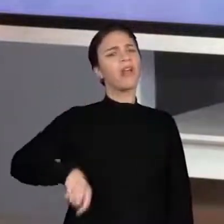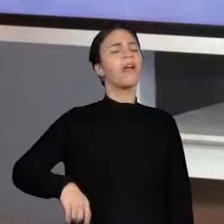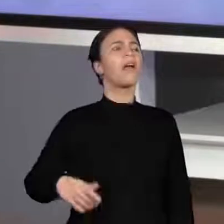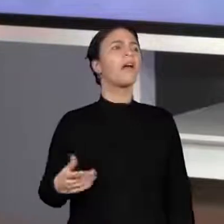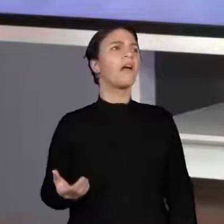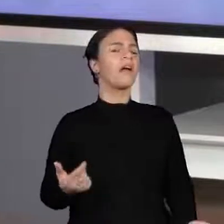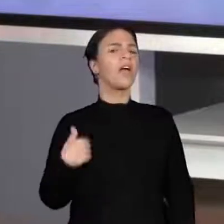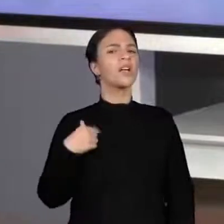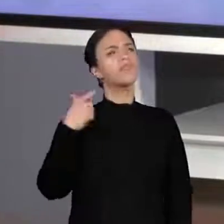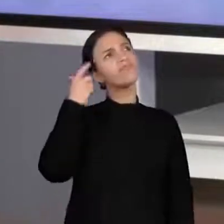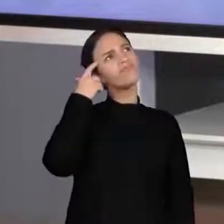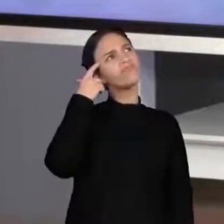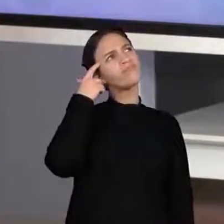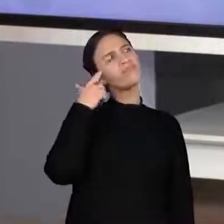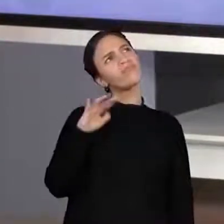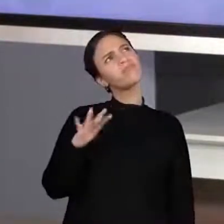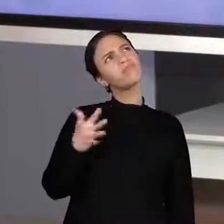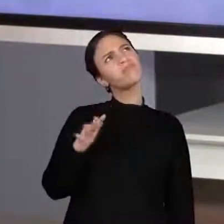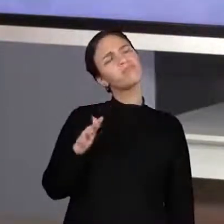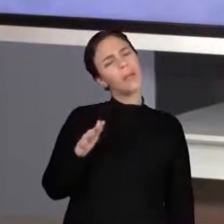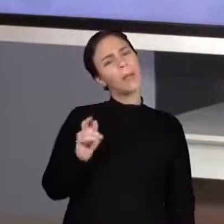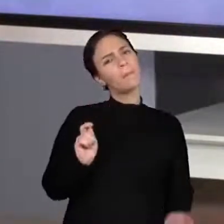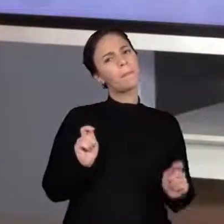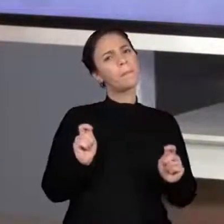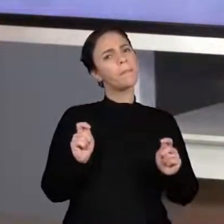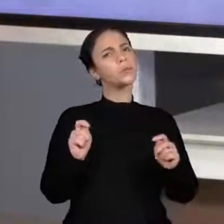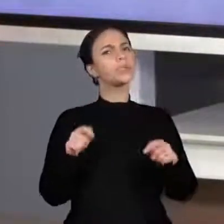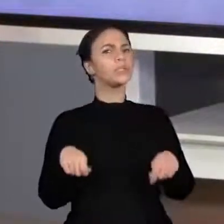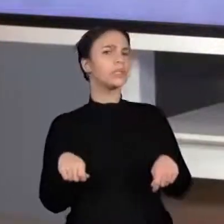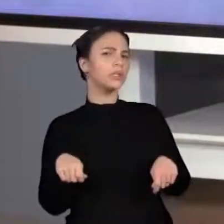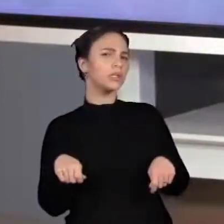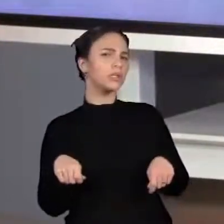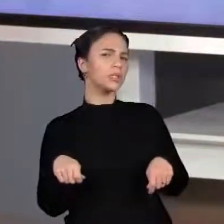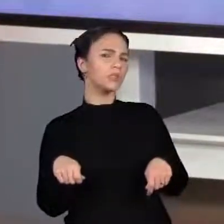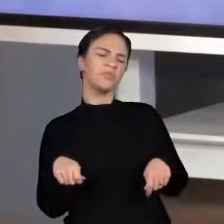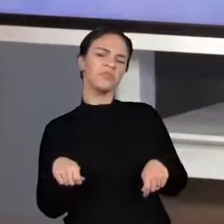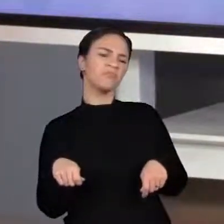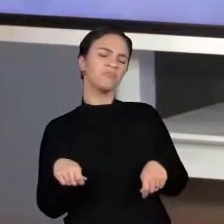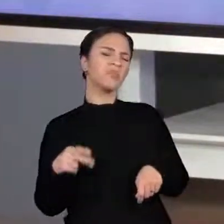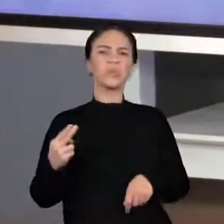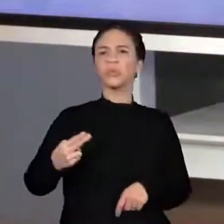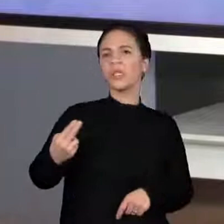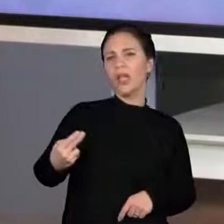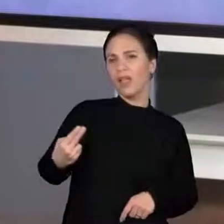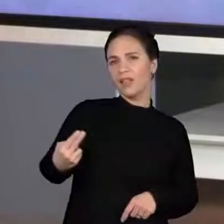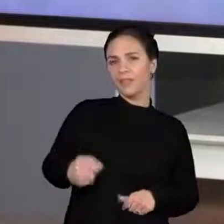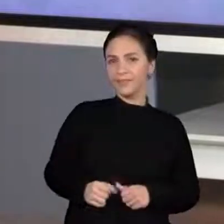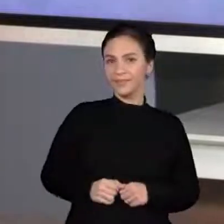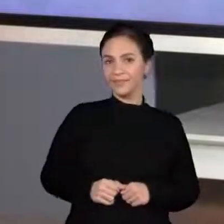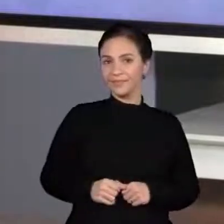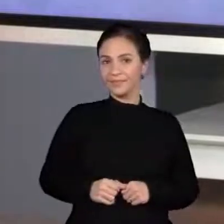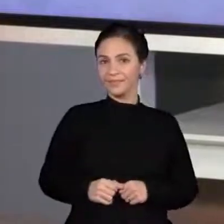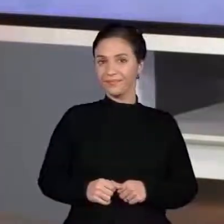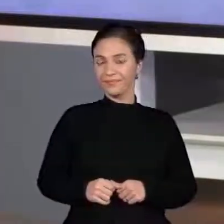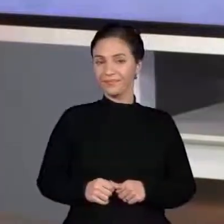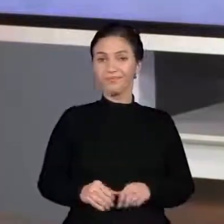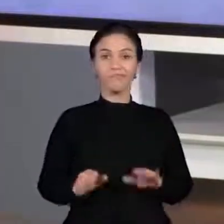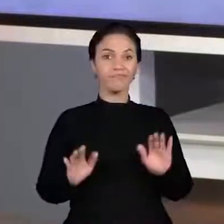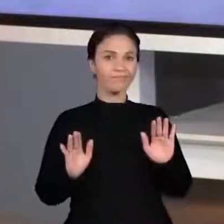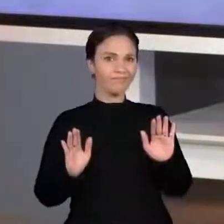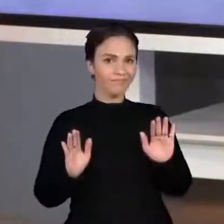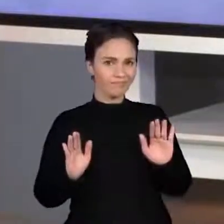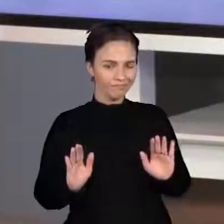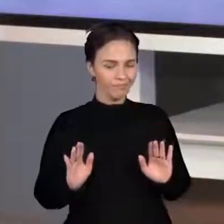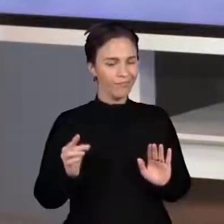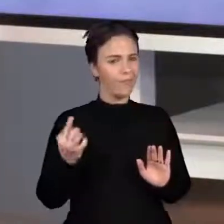probabilidade. É possível que seja e é possível que não seja. Mas não. A gente vai